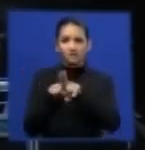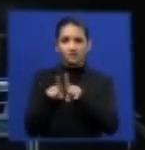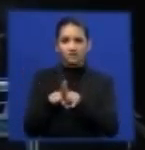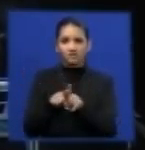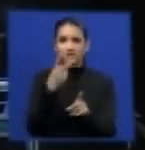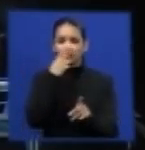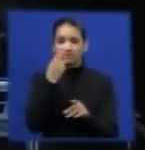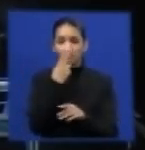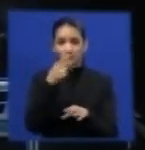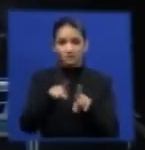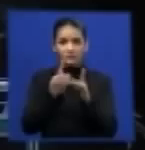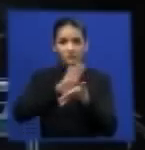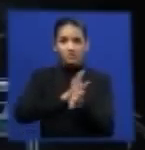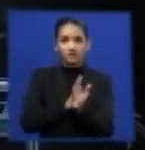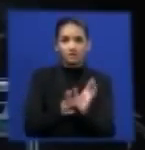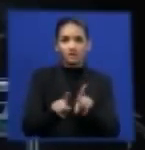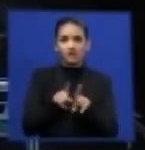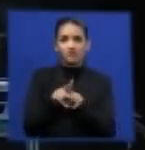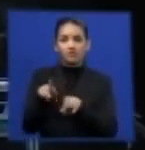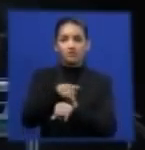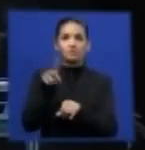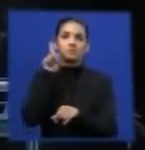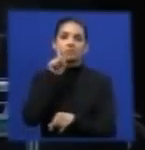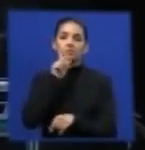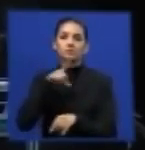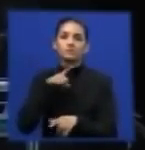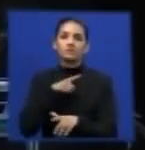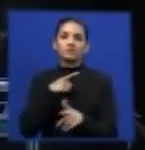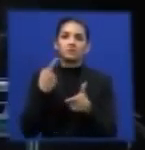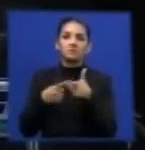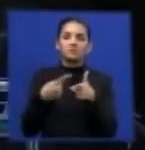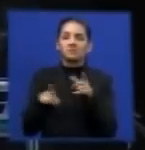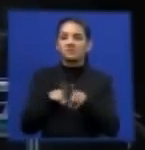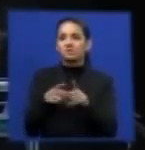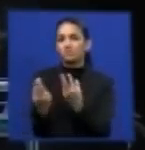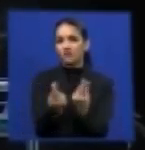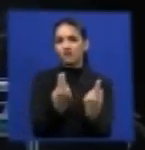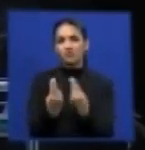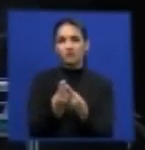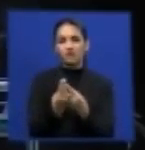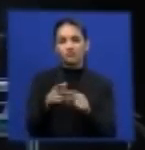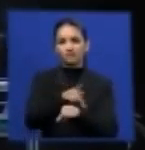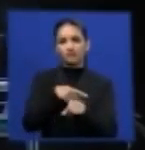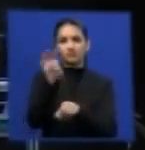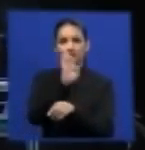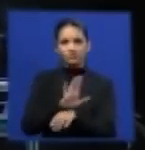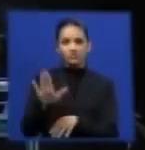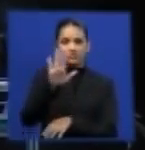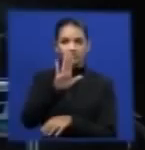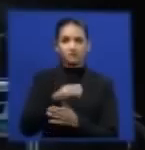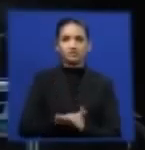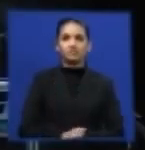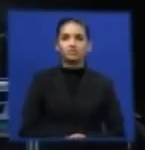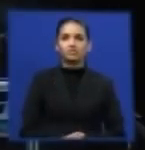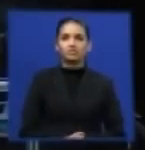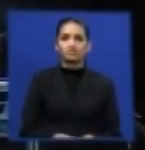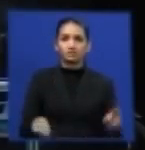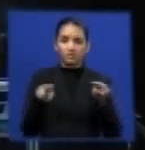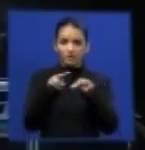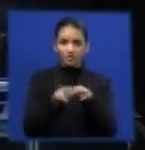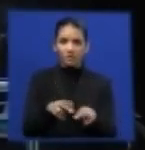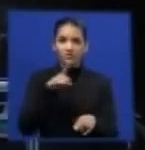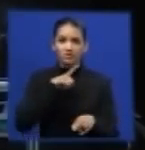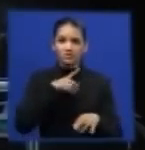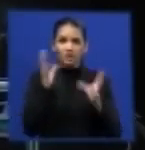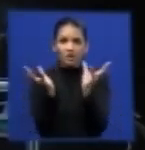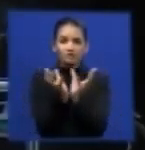e que os Estados Unidos enfrentam o mesmo tipo de problema. Em função disso, nós constituímos